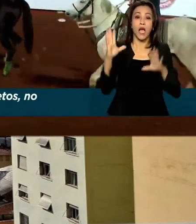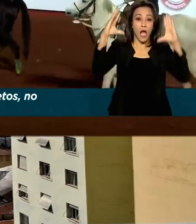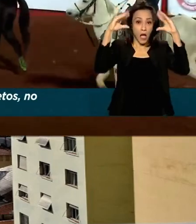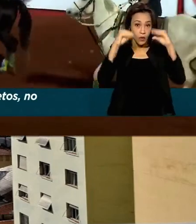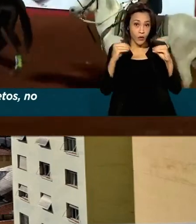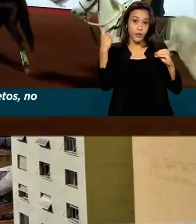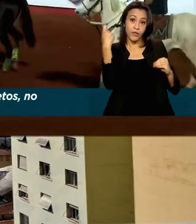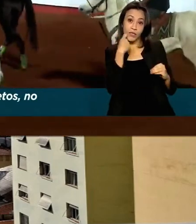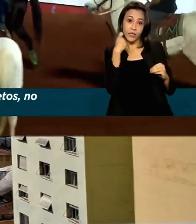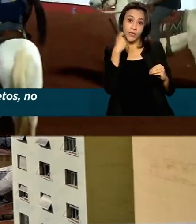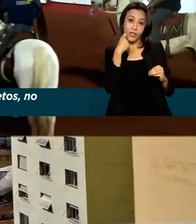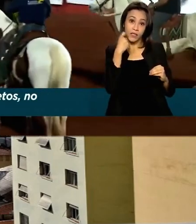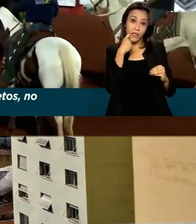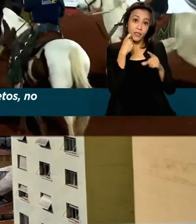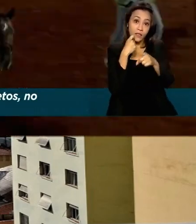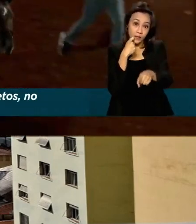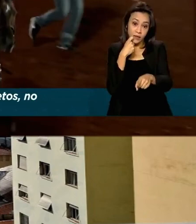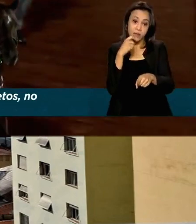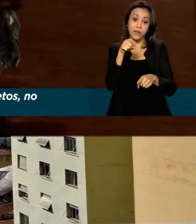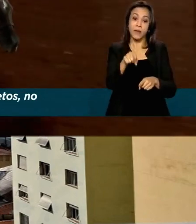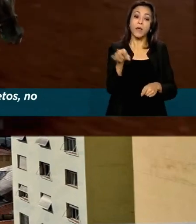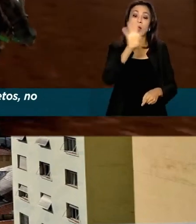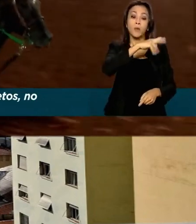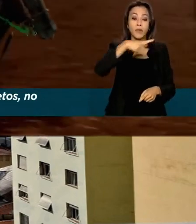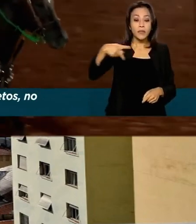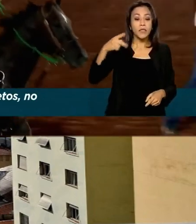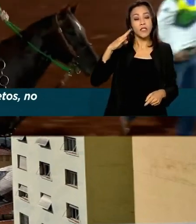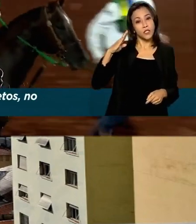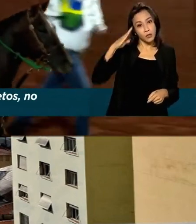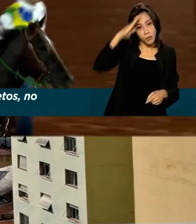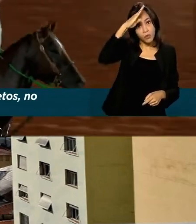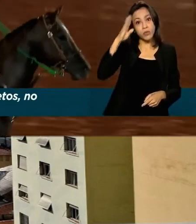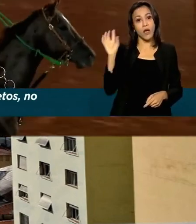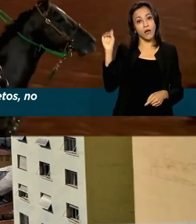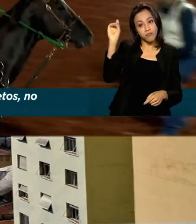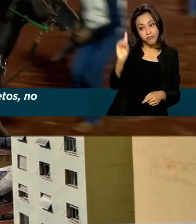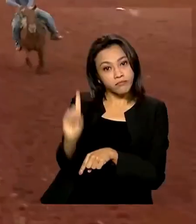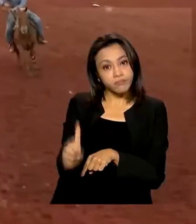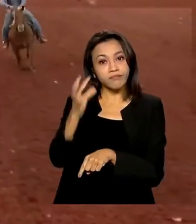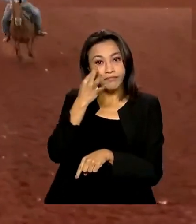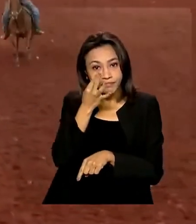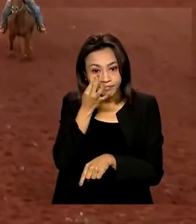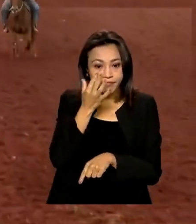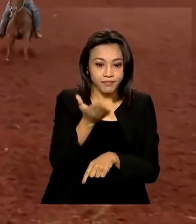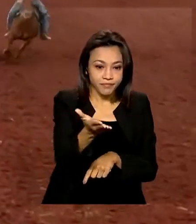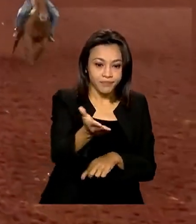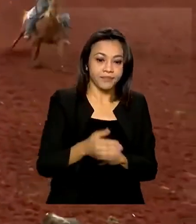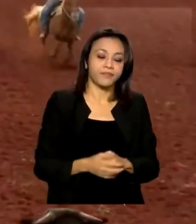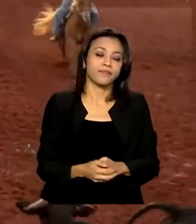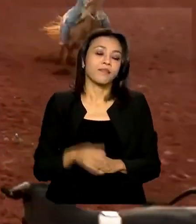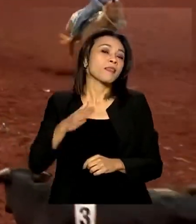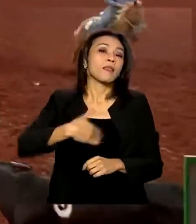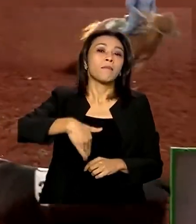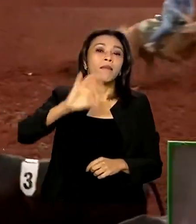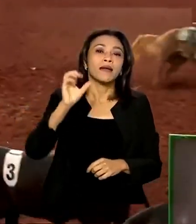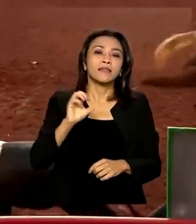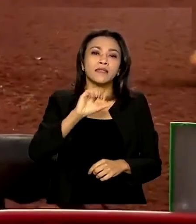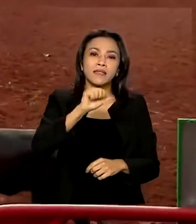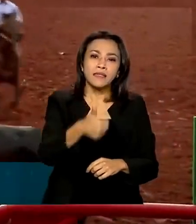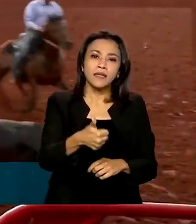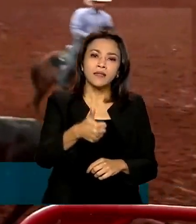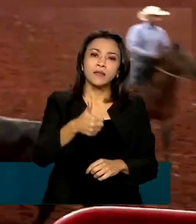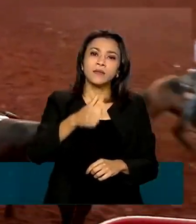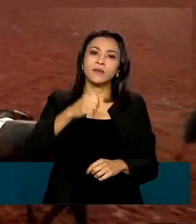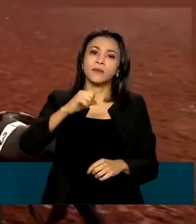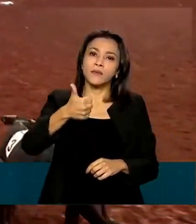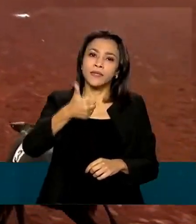Na última sexta-feira, o presidente esteve presente a este evento. Vamos conferir. Com mais de 110 hectares, o